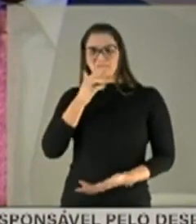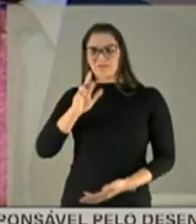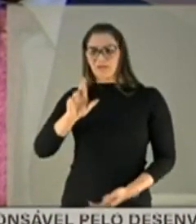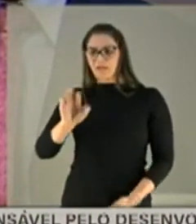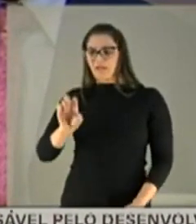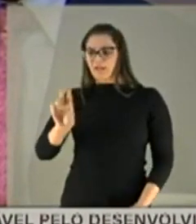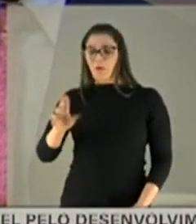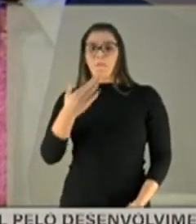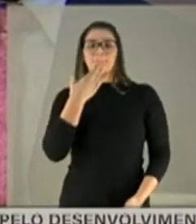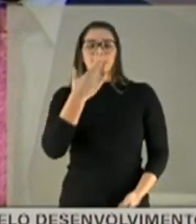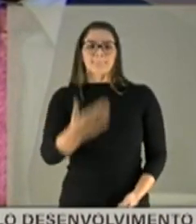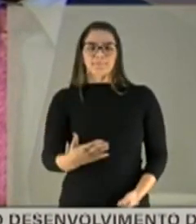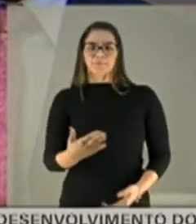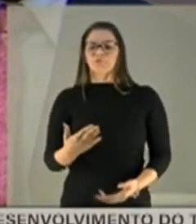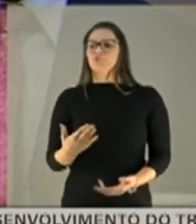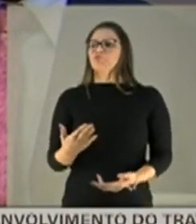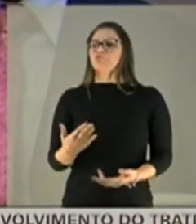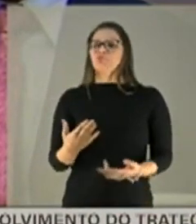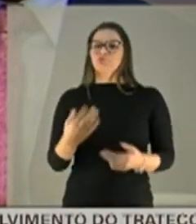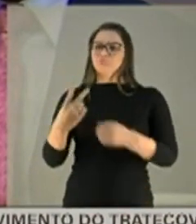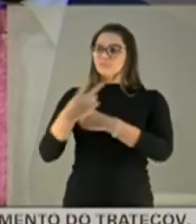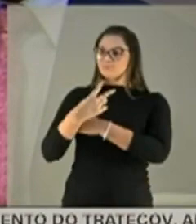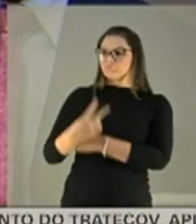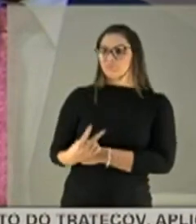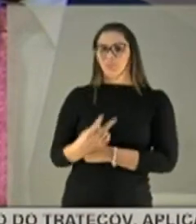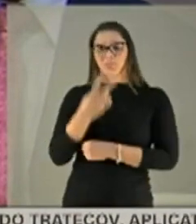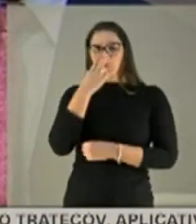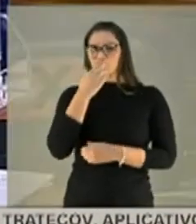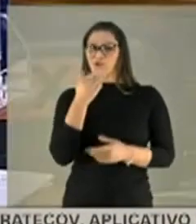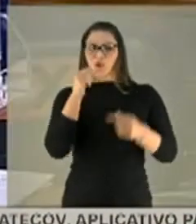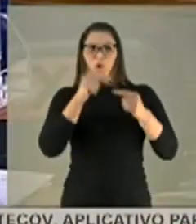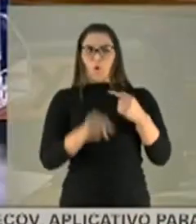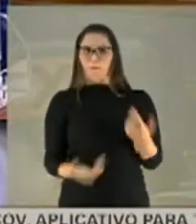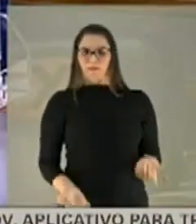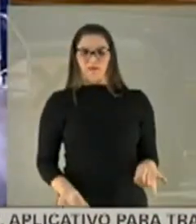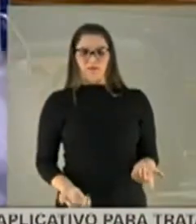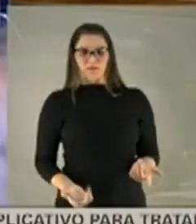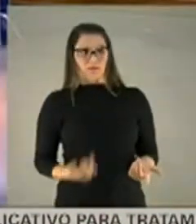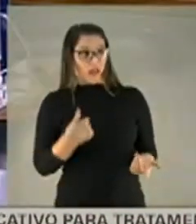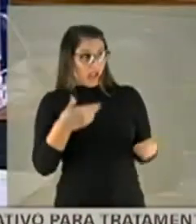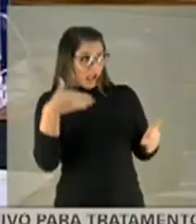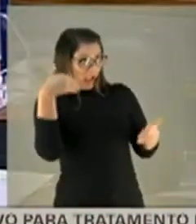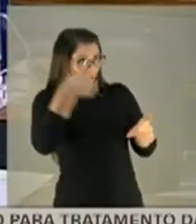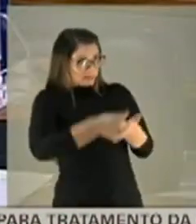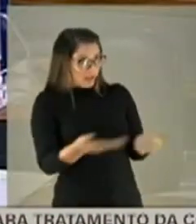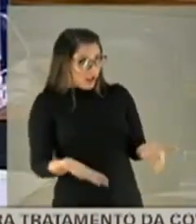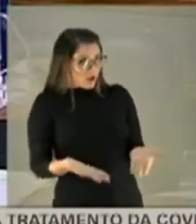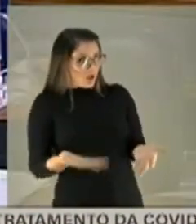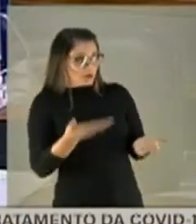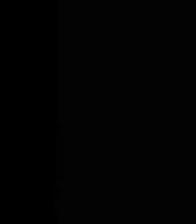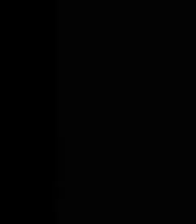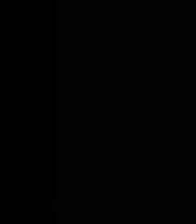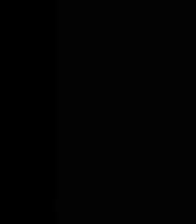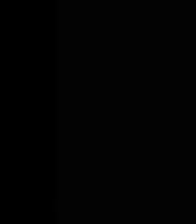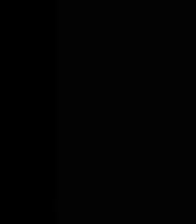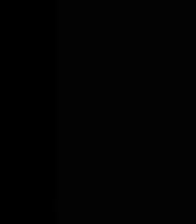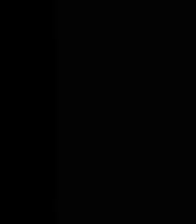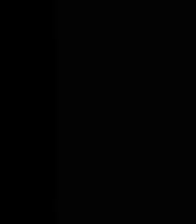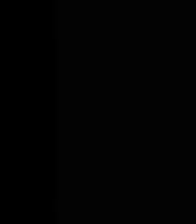a proteção, porque achei indigno o tratamento que eles receberam aqui. Mas a senhora está sendo destratada? Não. Mas o senhor me fez uma pergunta.